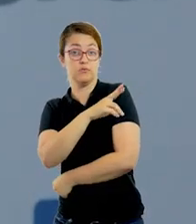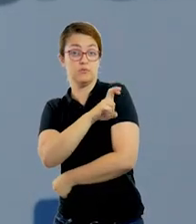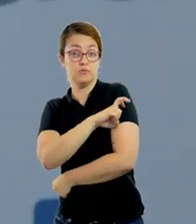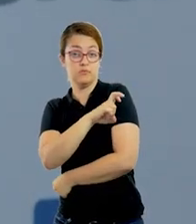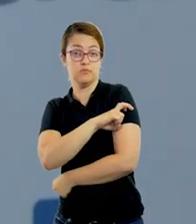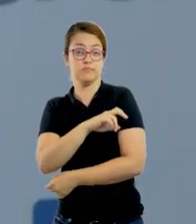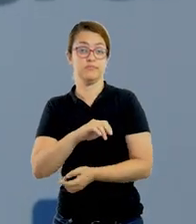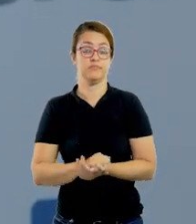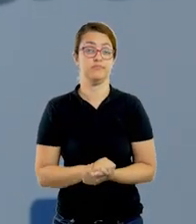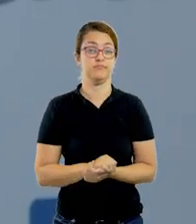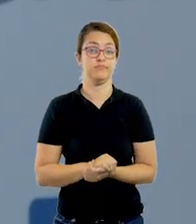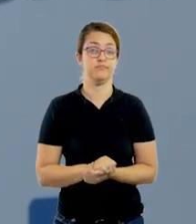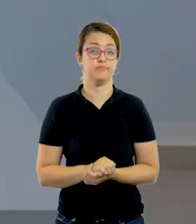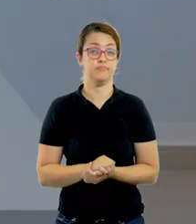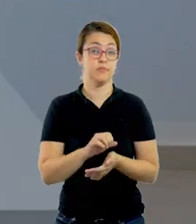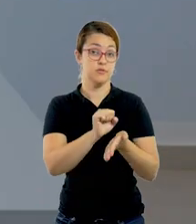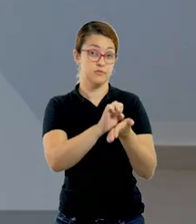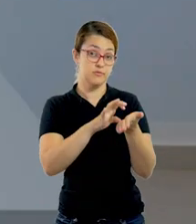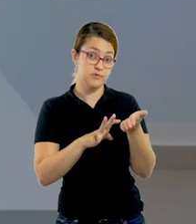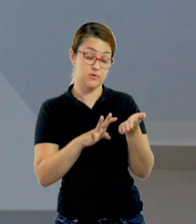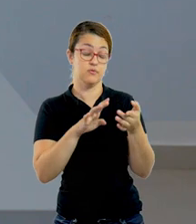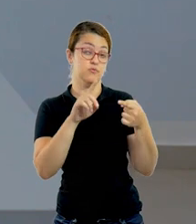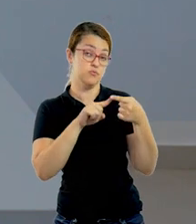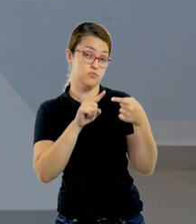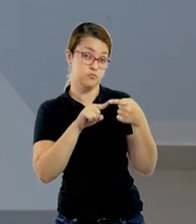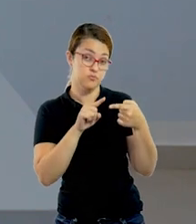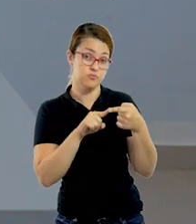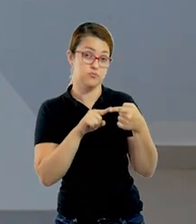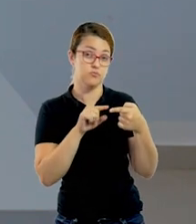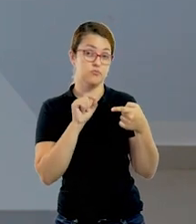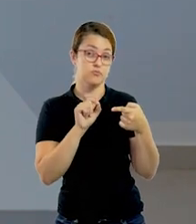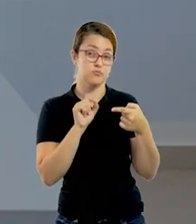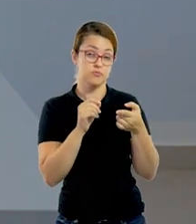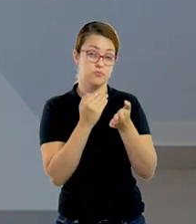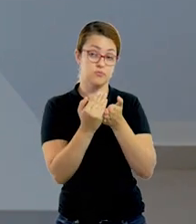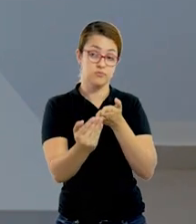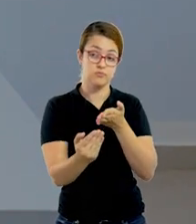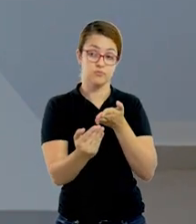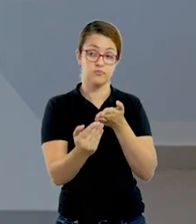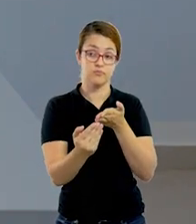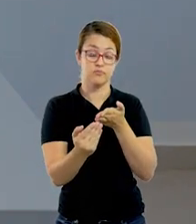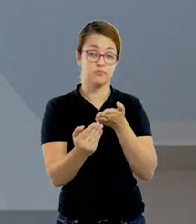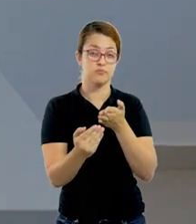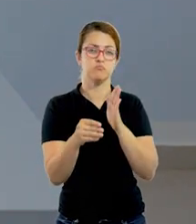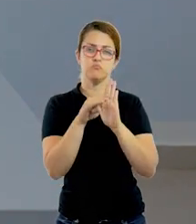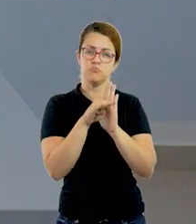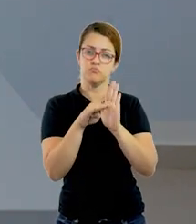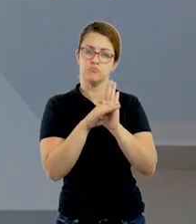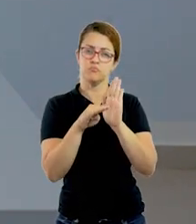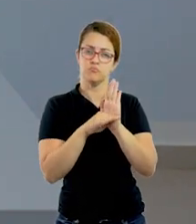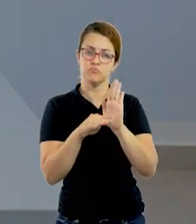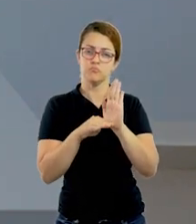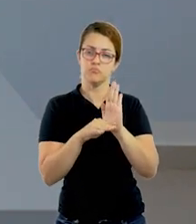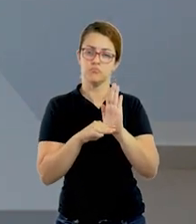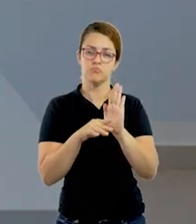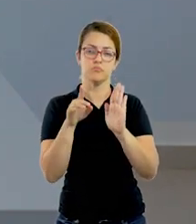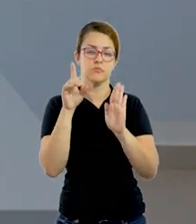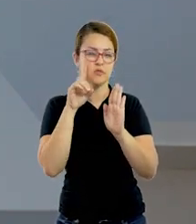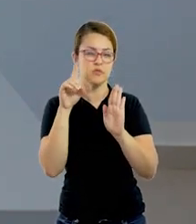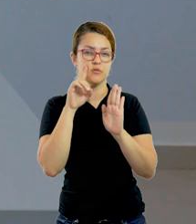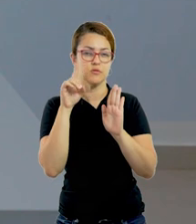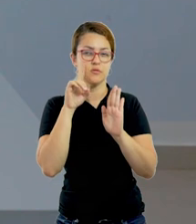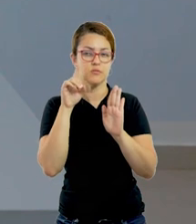para o parto e quinto ano. A atividade número 1, nós vamos iniciar retomando as rotinas